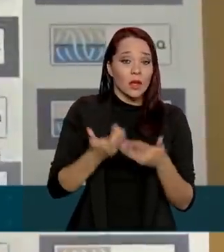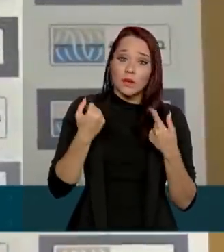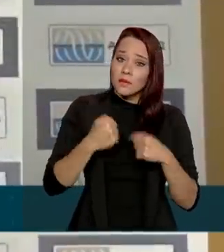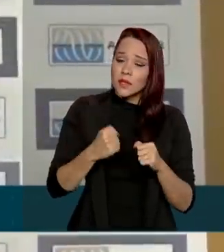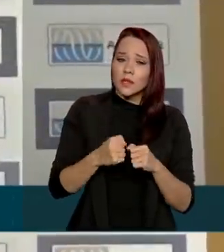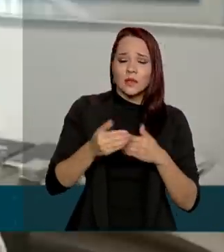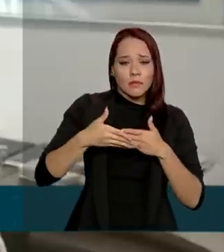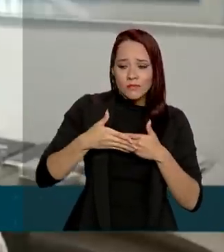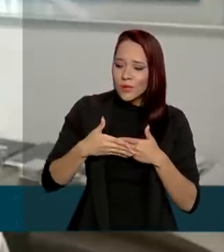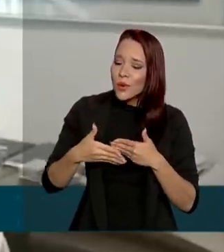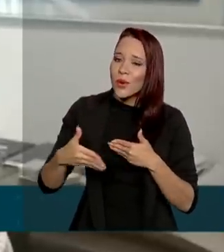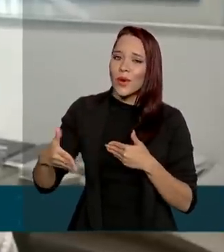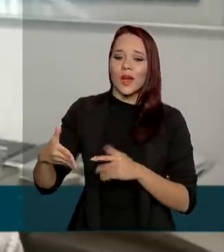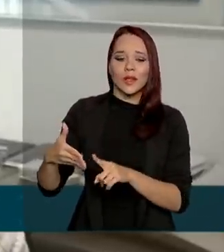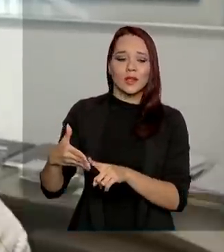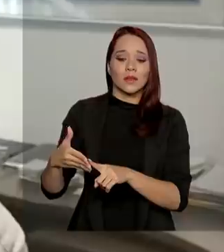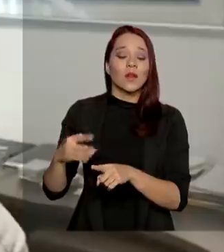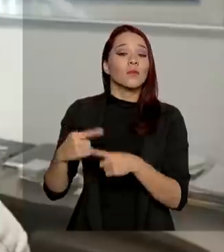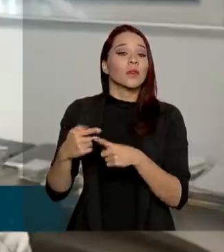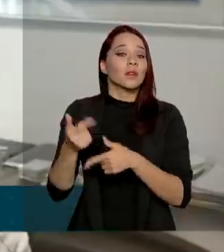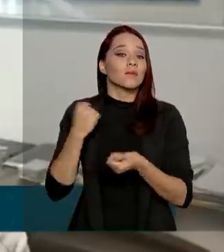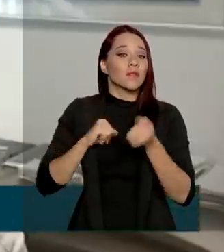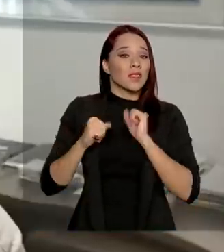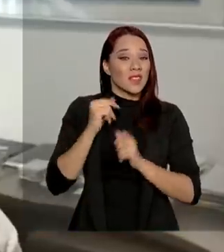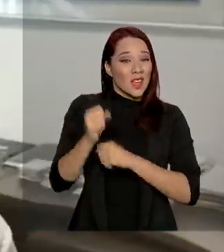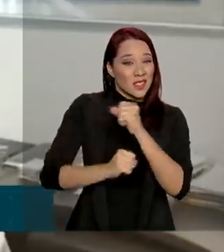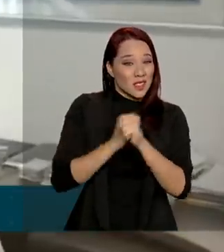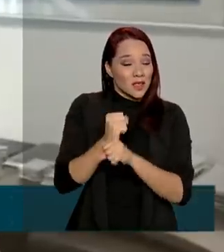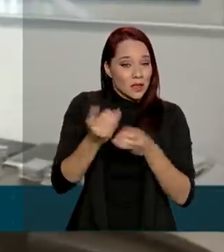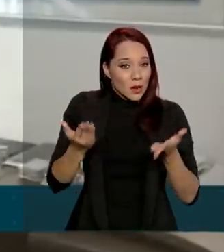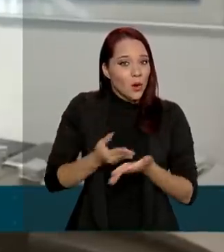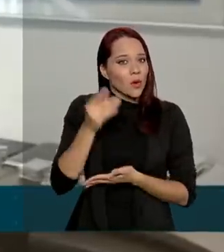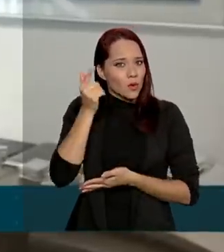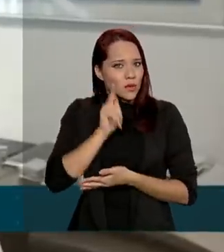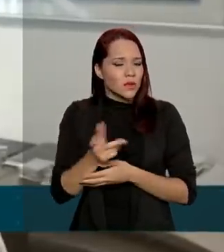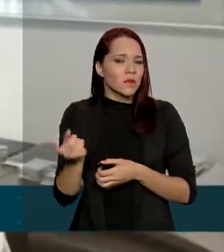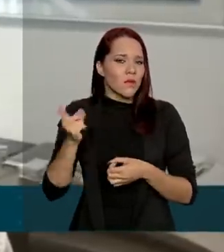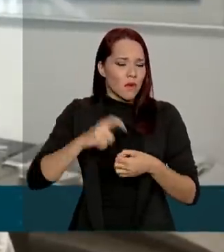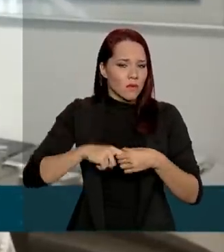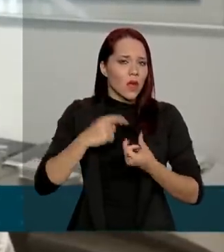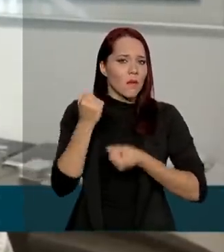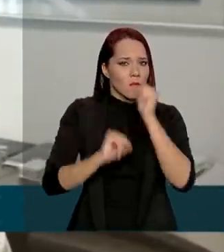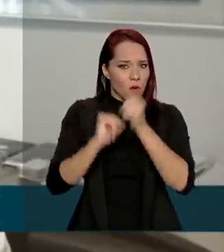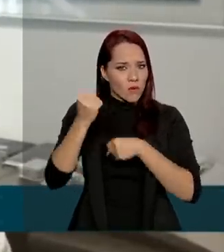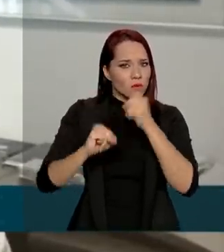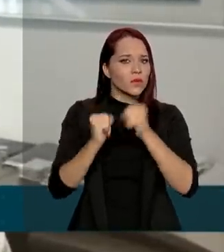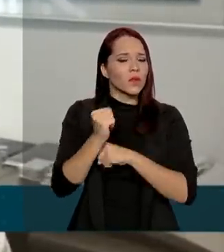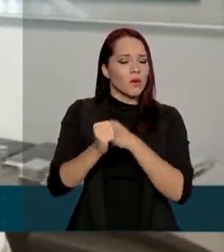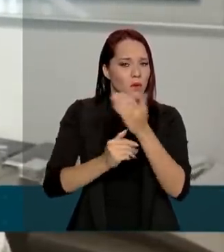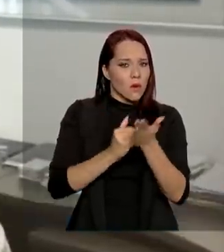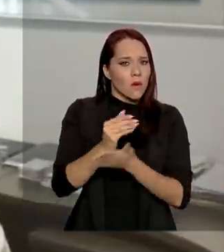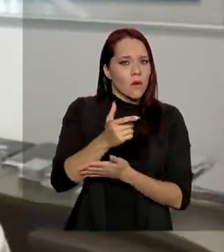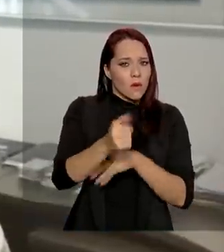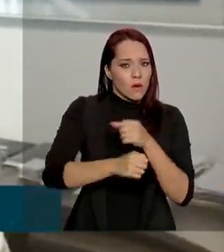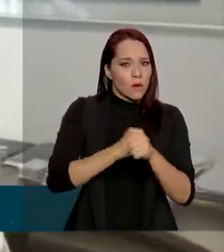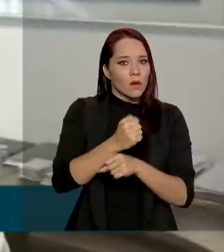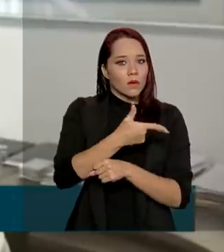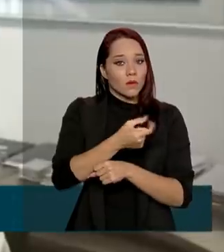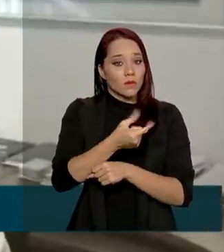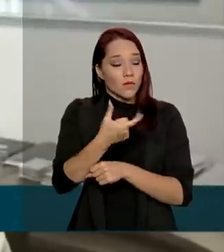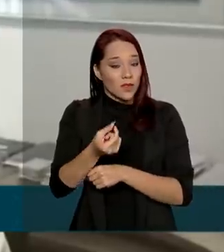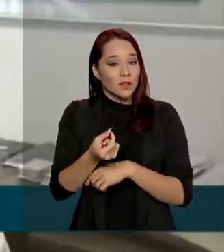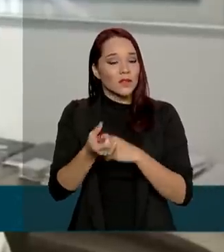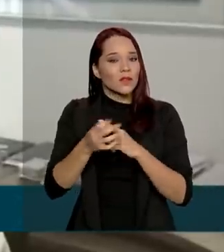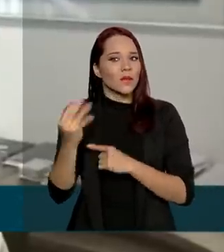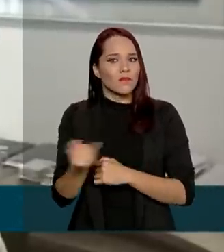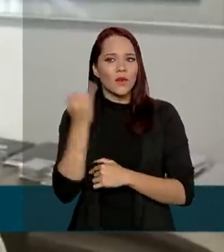ser prorrogadas. Nossa expectativa é de que ainda este ano consigamos voltar os índices de produção do início de 2020. O importante é que